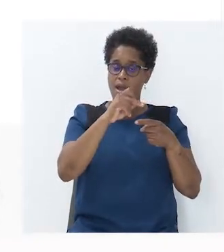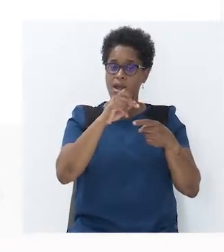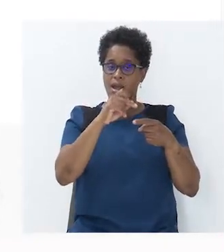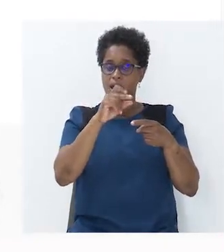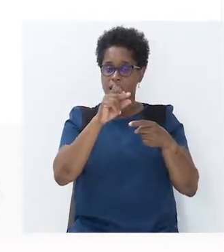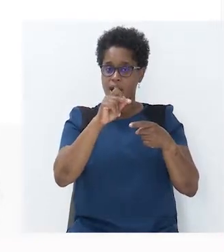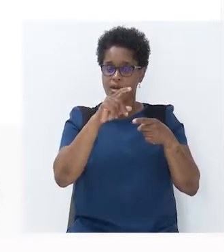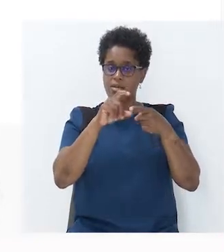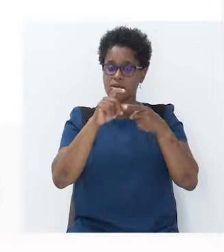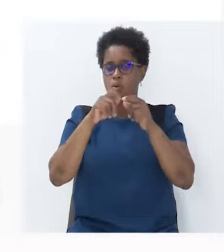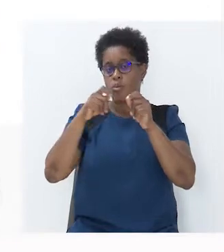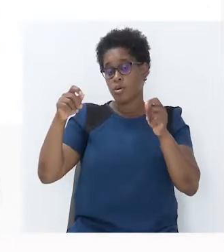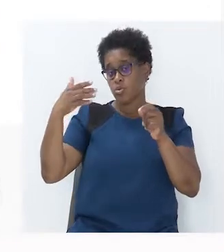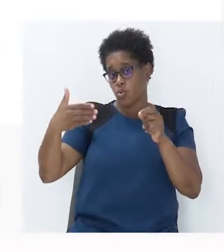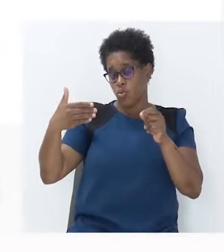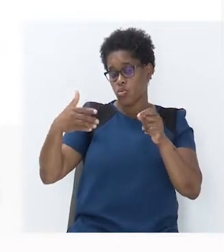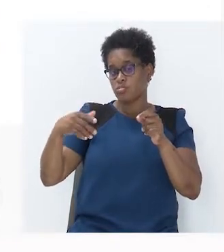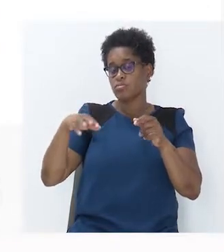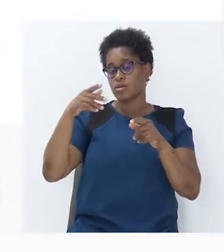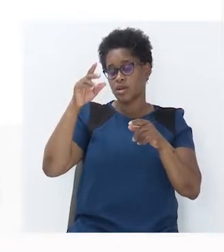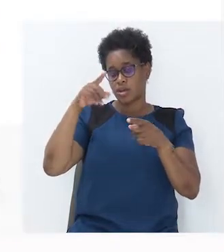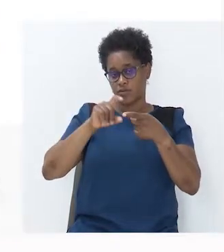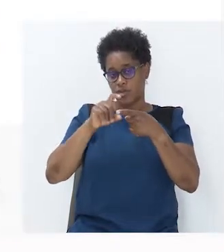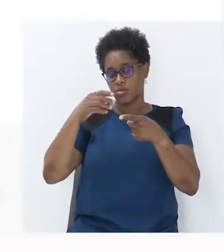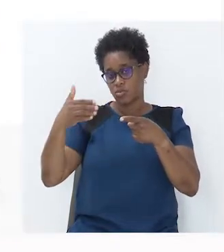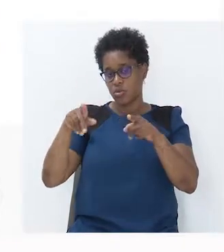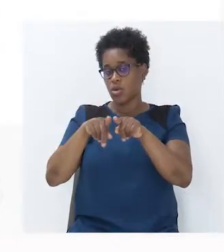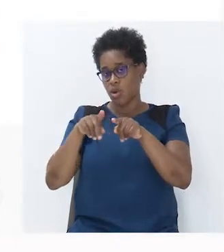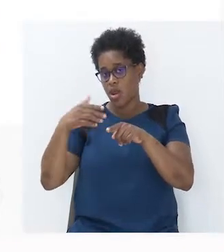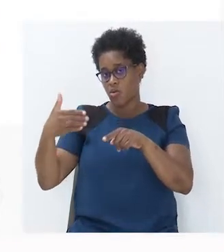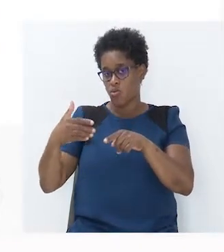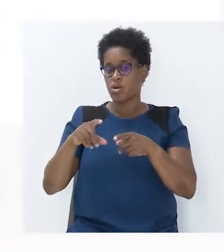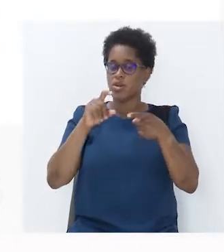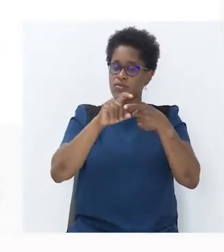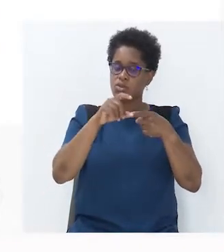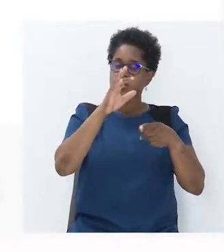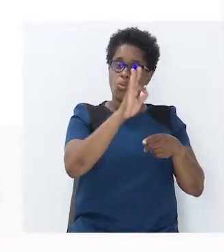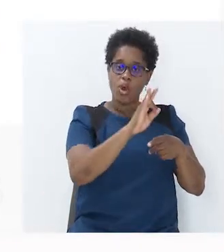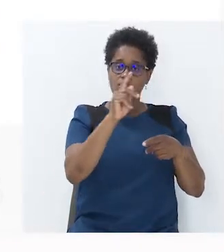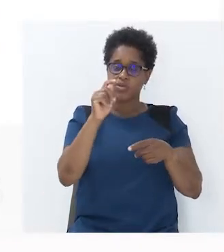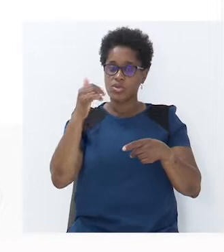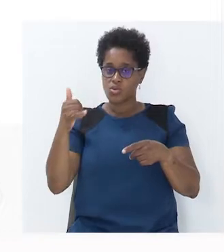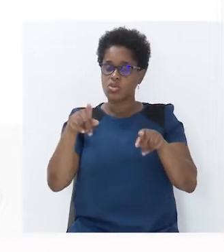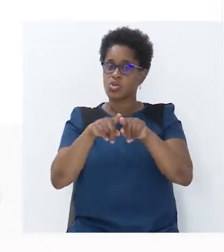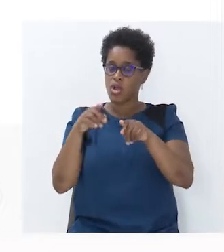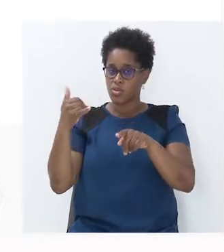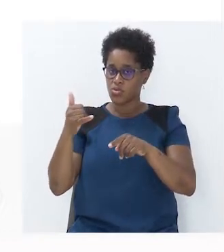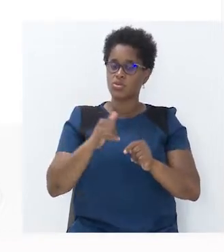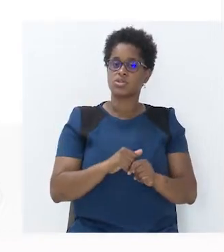A dividir por 1 é igual a 1. A divisão entre 4 e 2 é igual a 2.